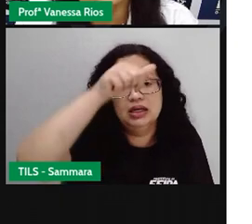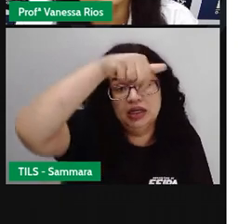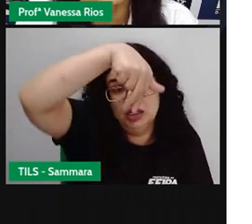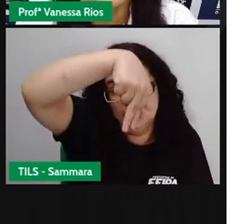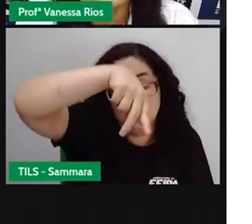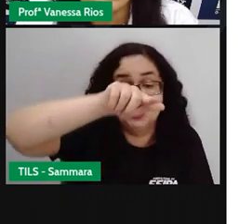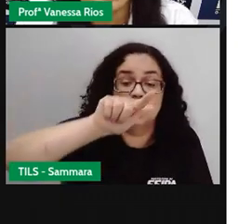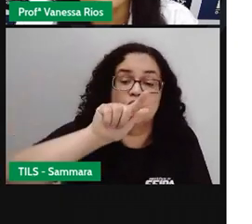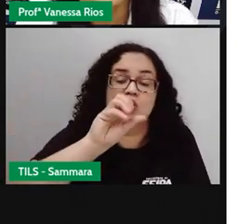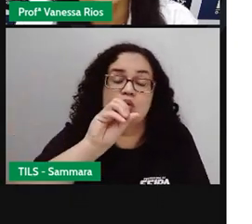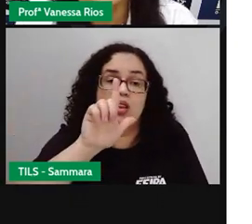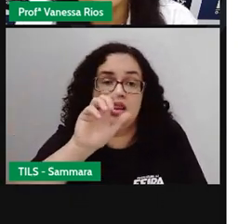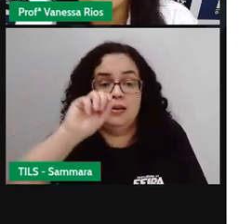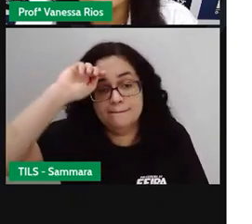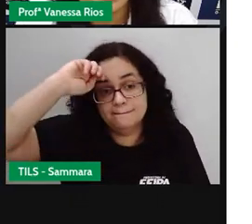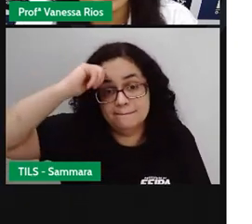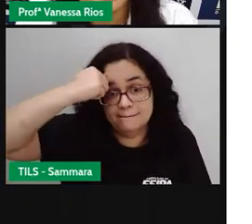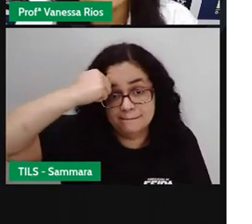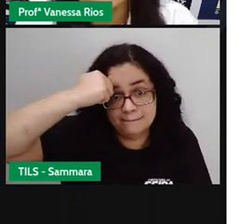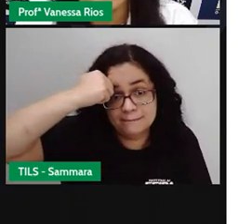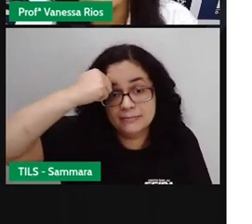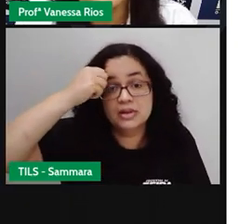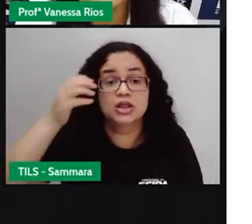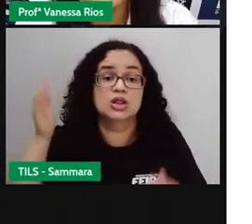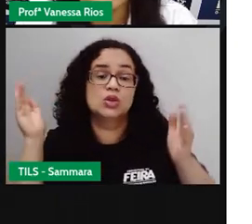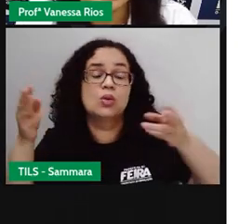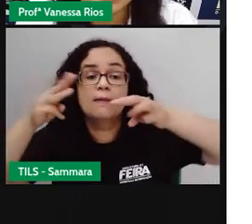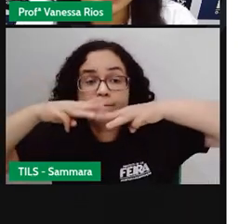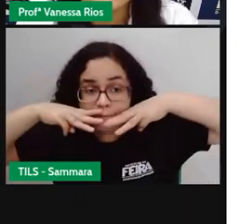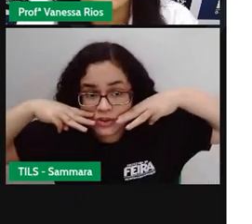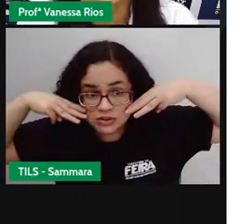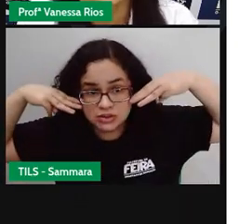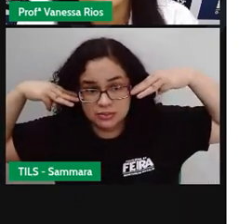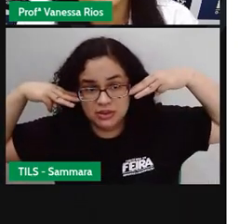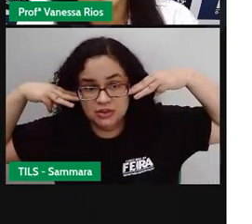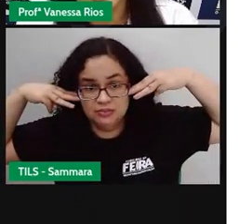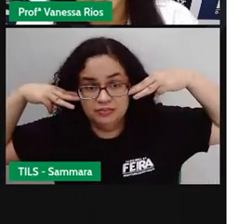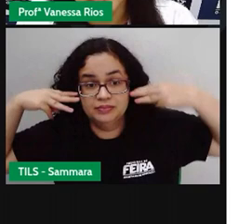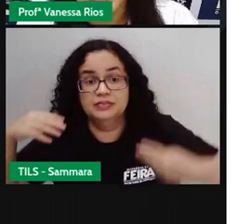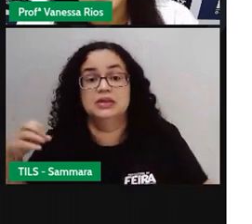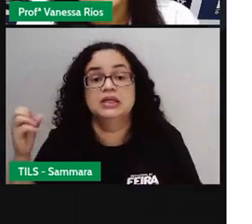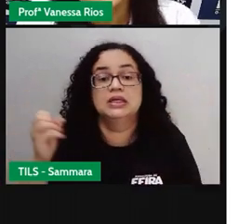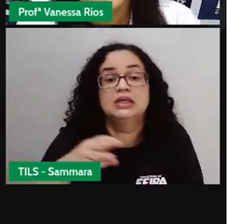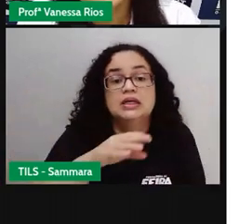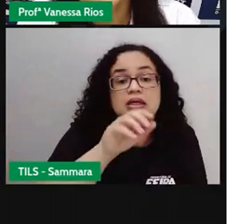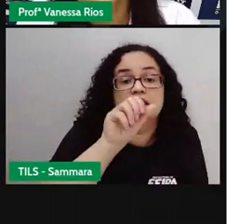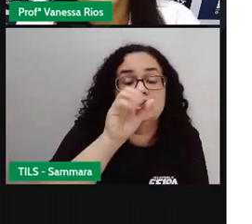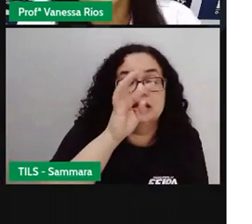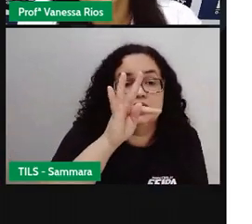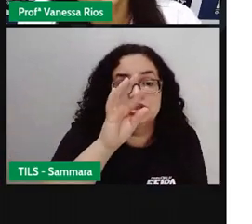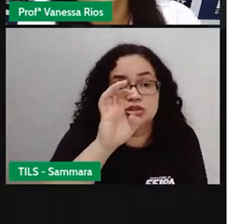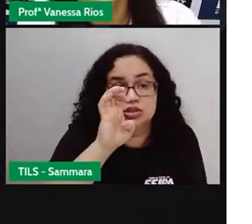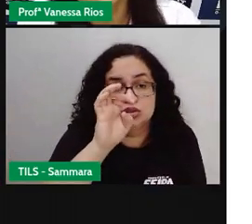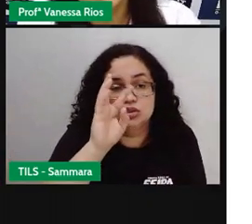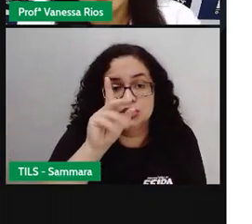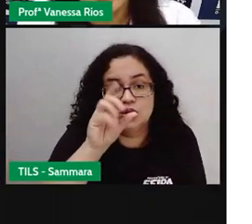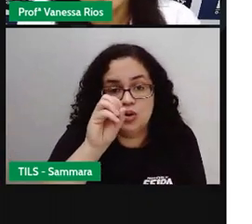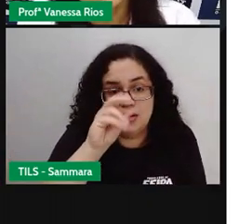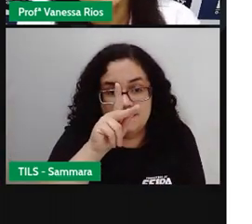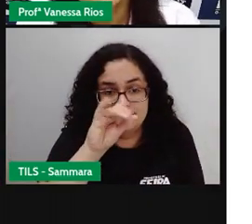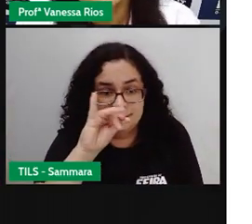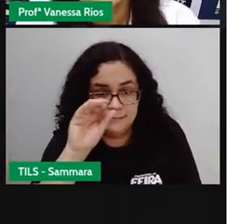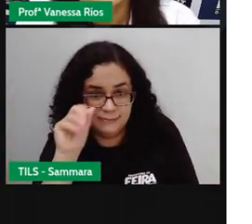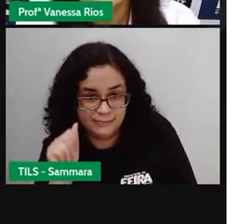na costa ocidental, a costa oriental, da atual Moçambique e a atual Etiópia, passando pelos povos do